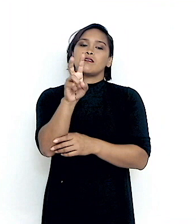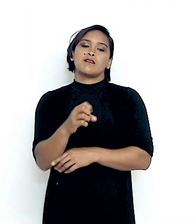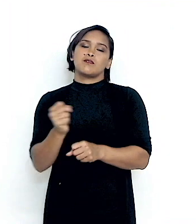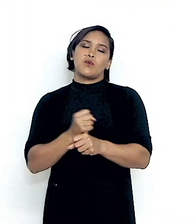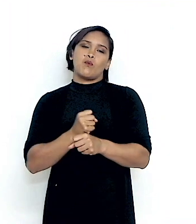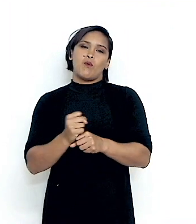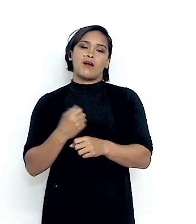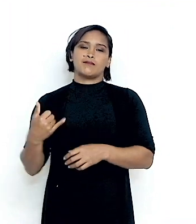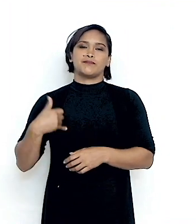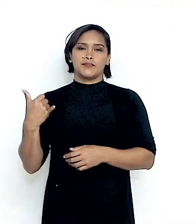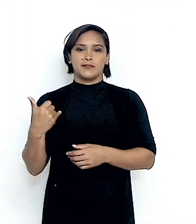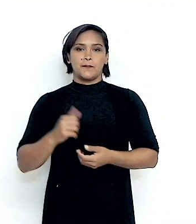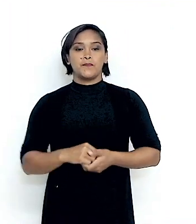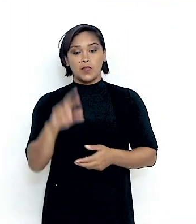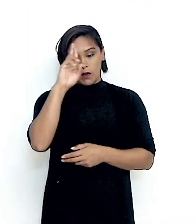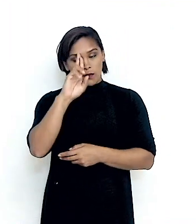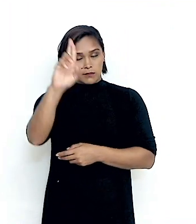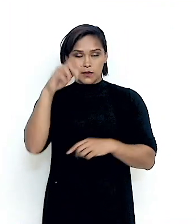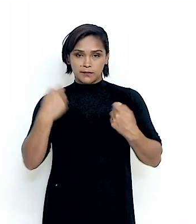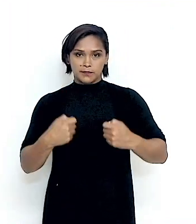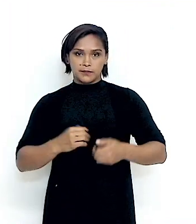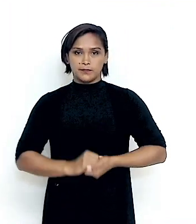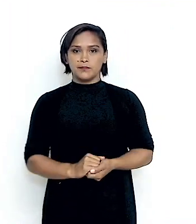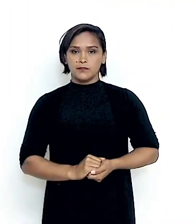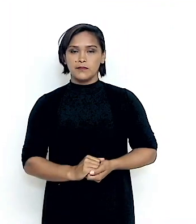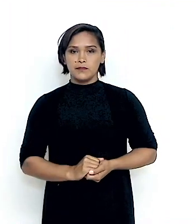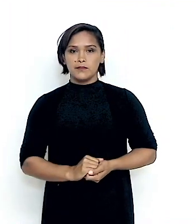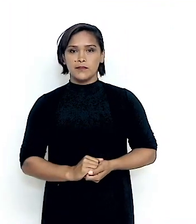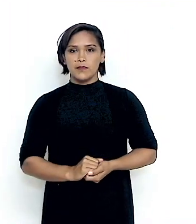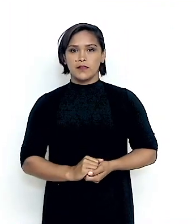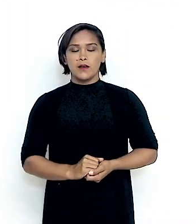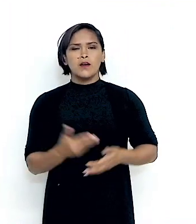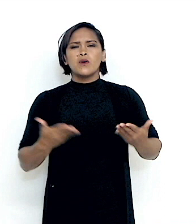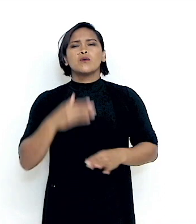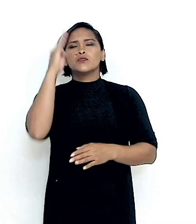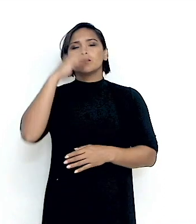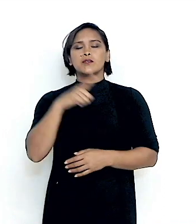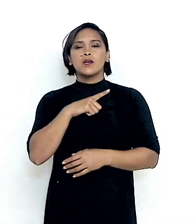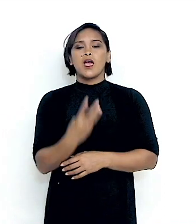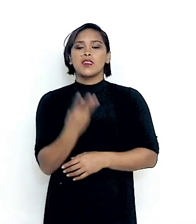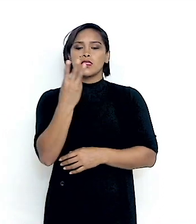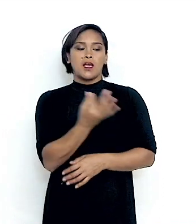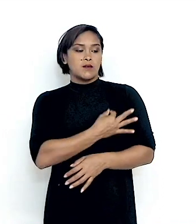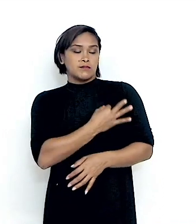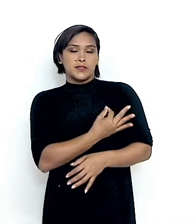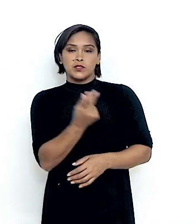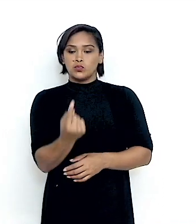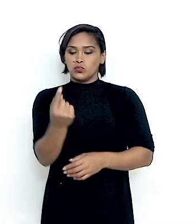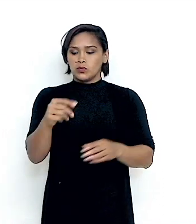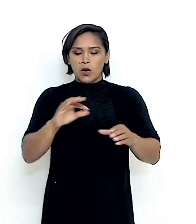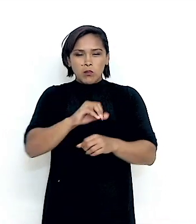idade. Respeitável. O Brasil tem, hoje, três candidaturas no horizonte próximo.